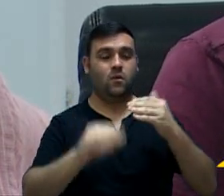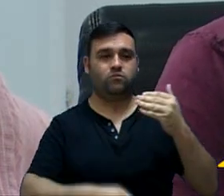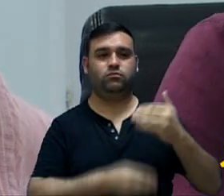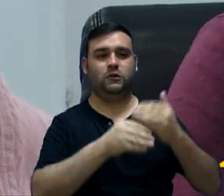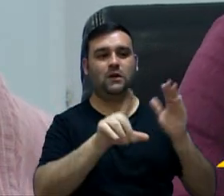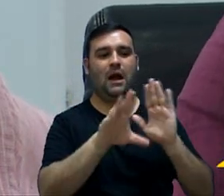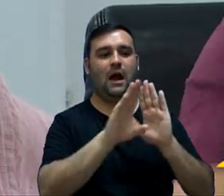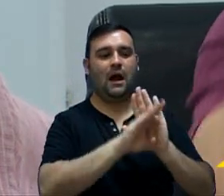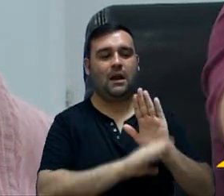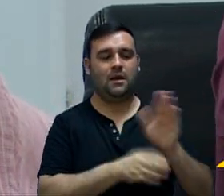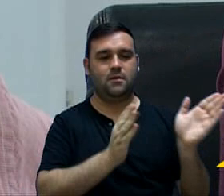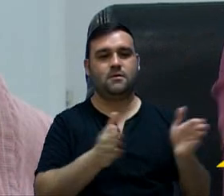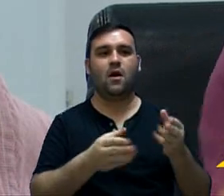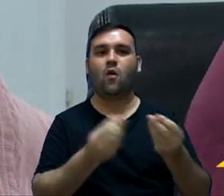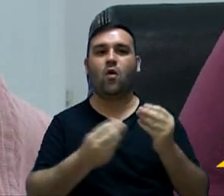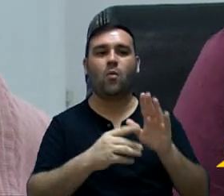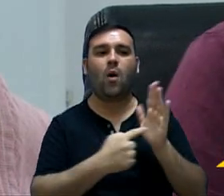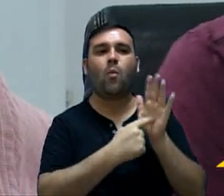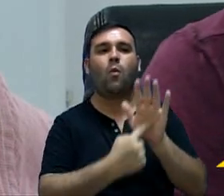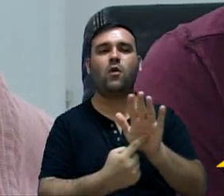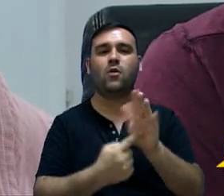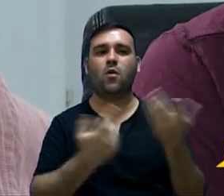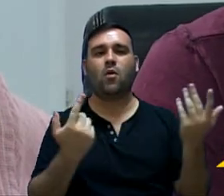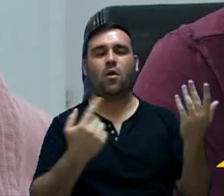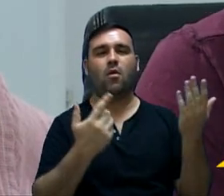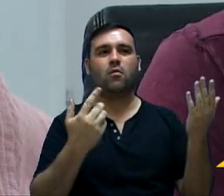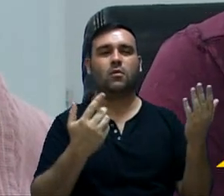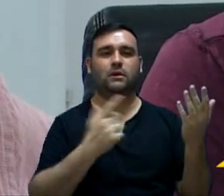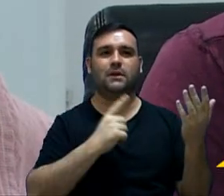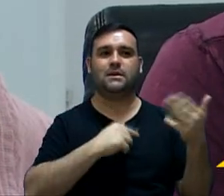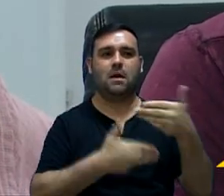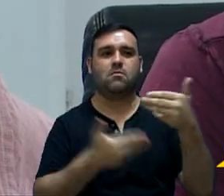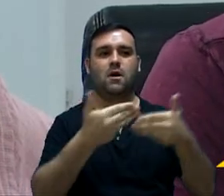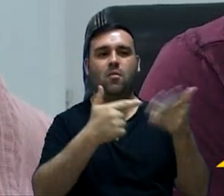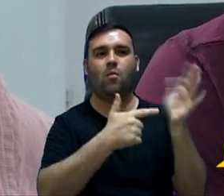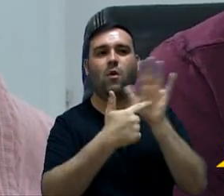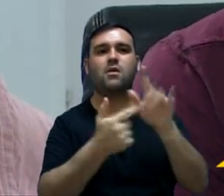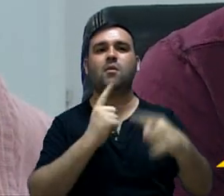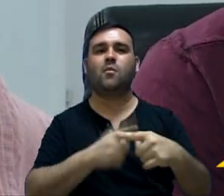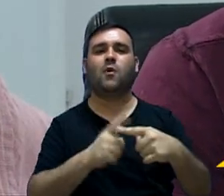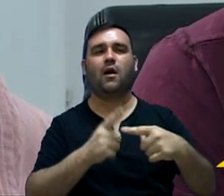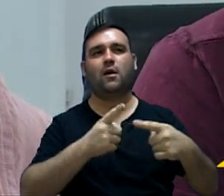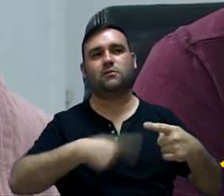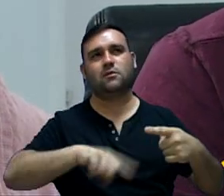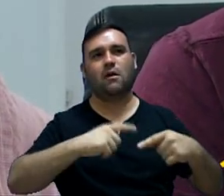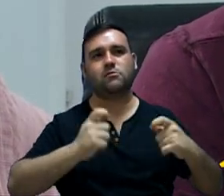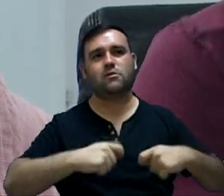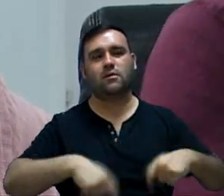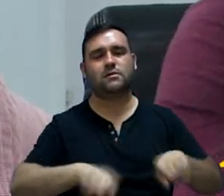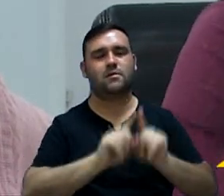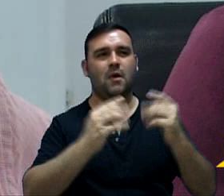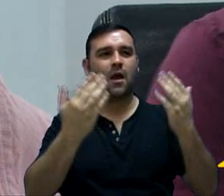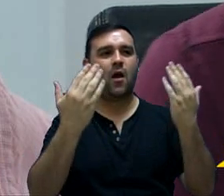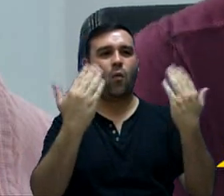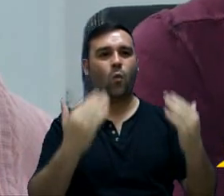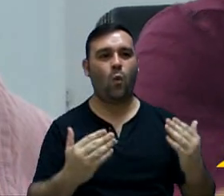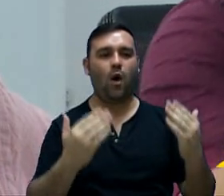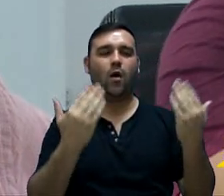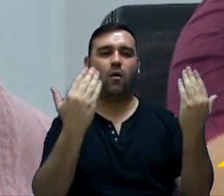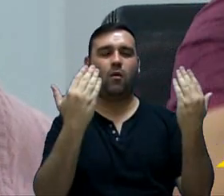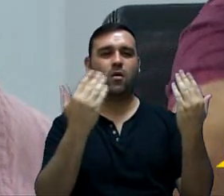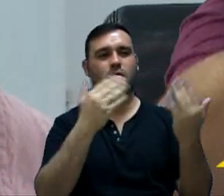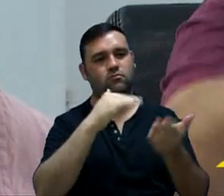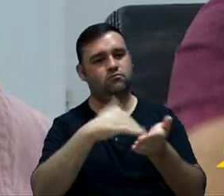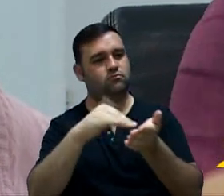orgânica, para alterar o modo como se apresentam esses dados aqui, para a gente ter como fazer os comparativos. O